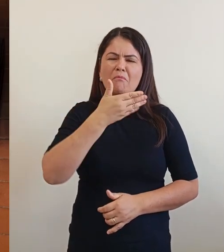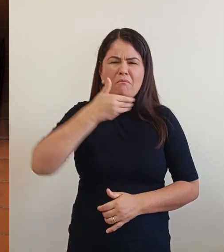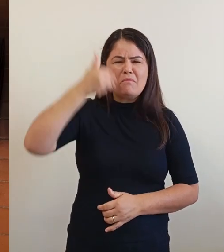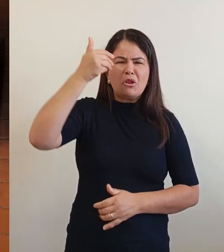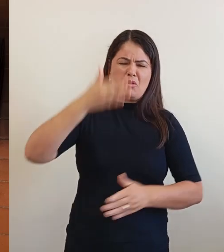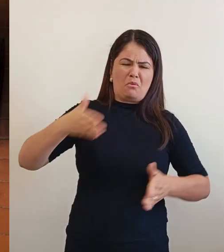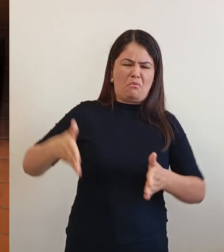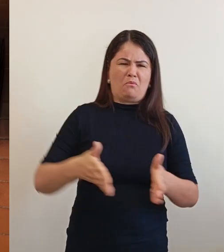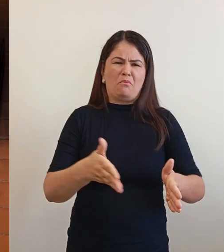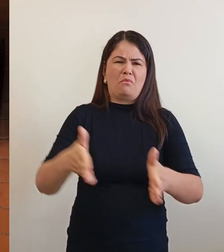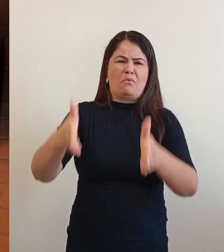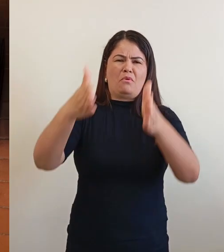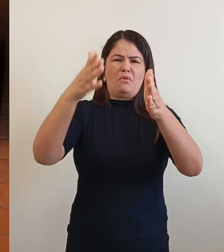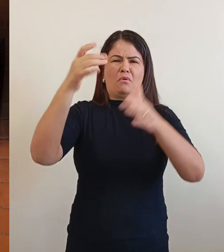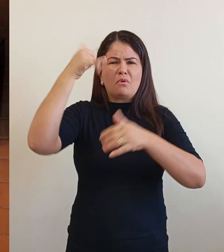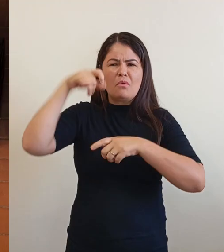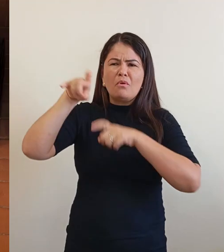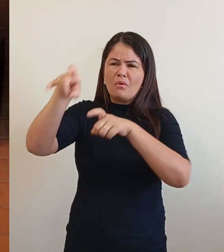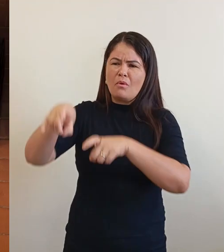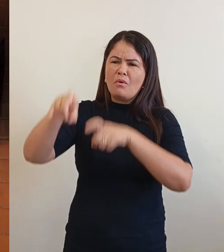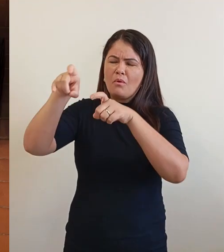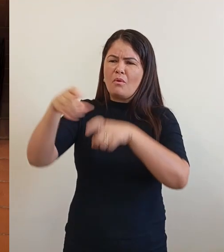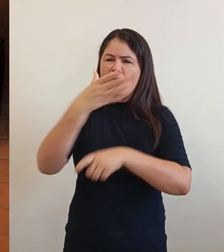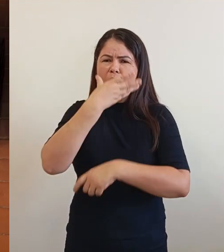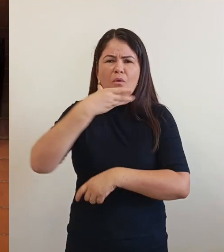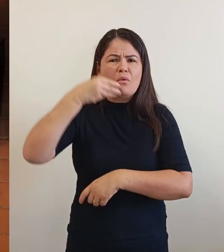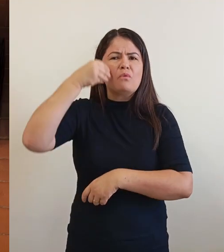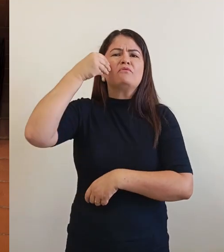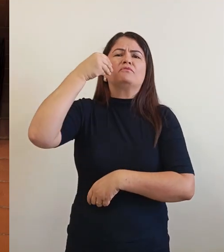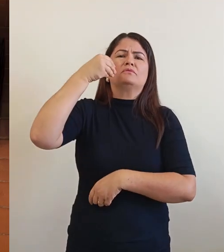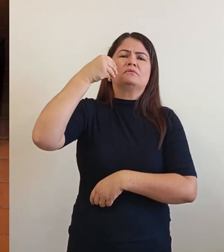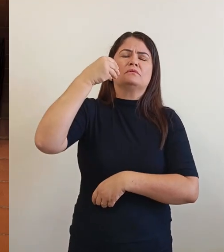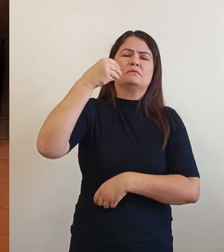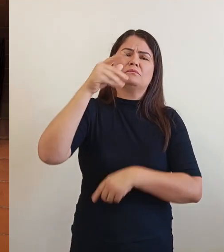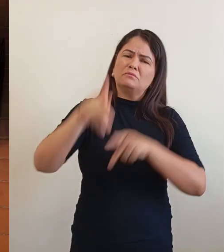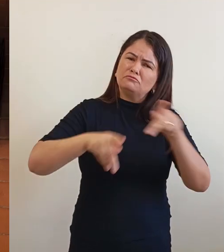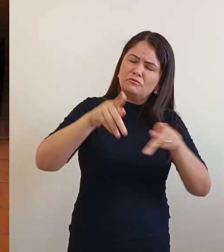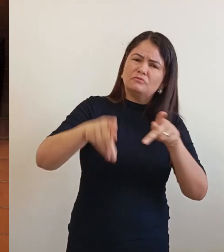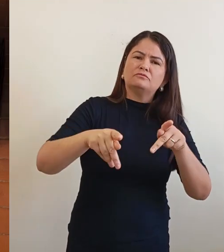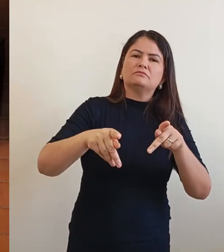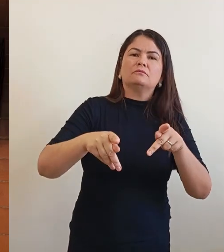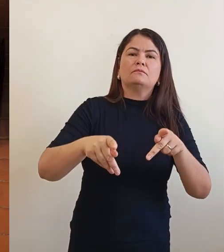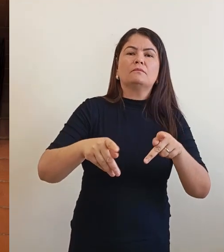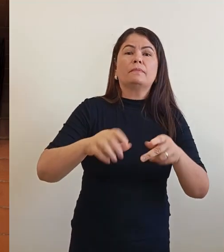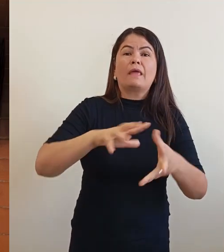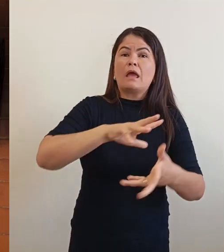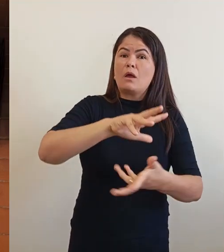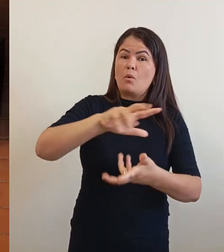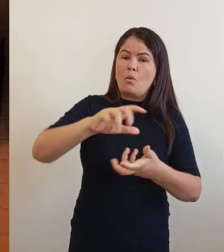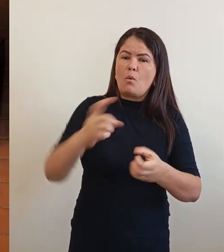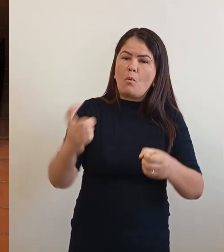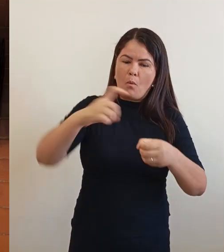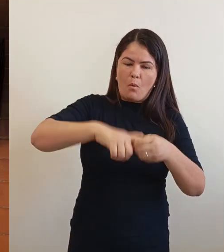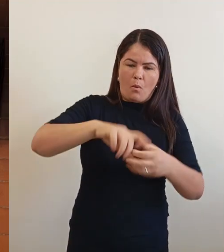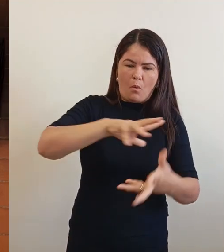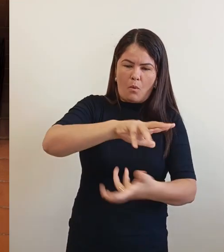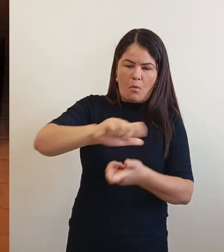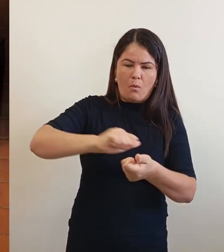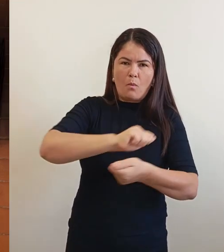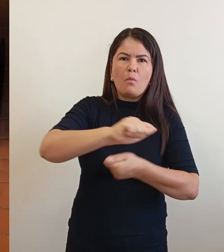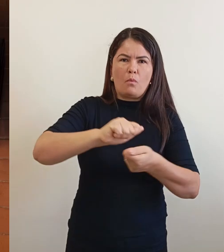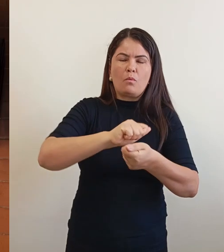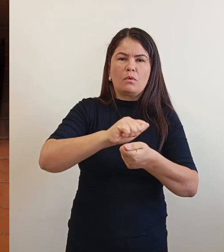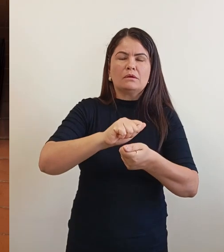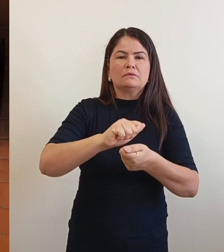traz uma sustentabilidade para as pessoas da cidade. Por quê? O pé de alface,